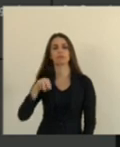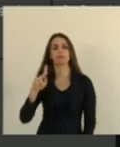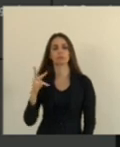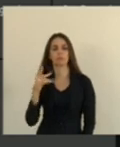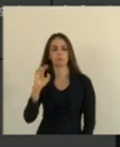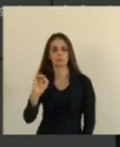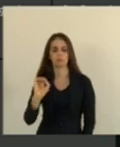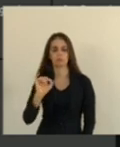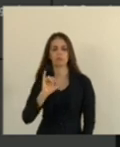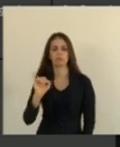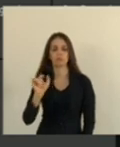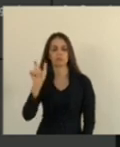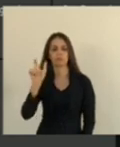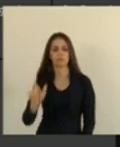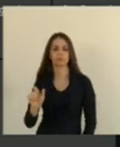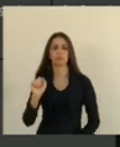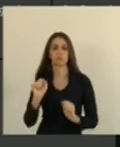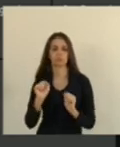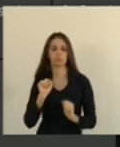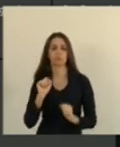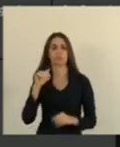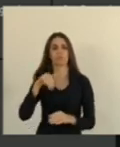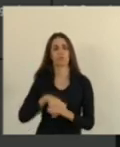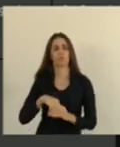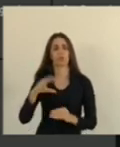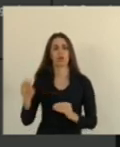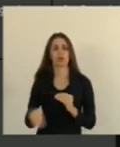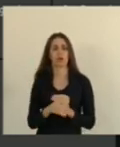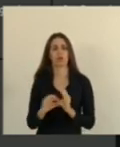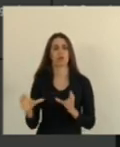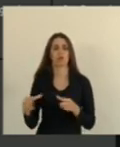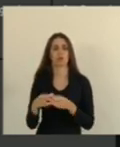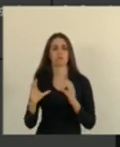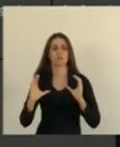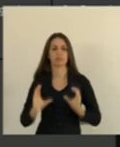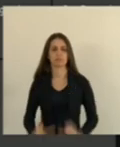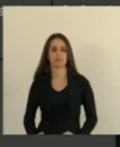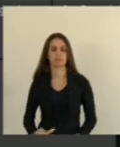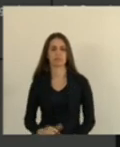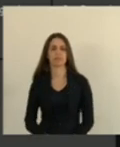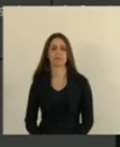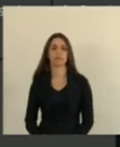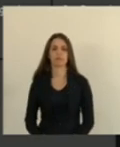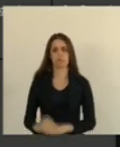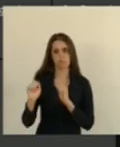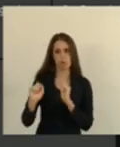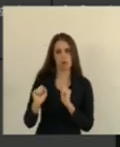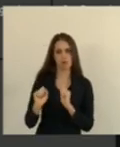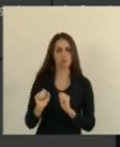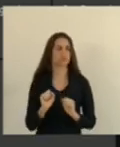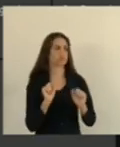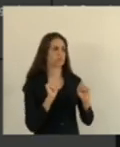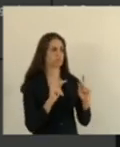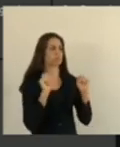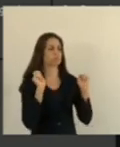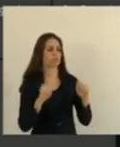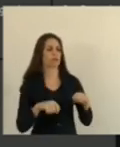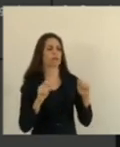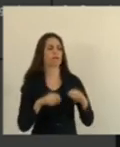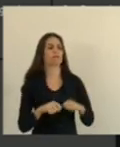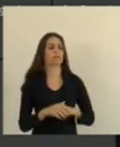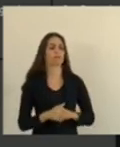Pudesse Também Somar o seu voto Na comissão De cidadania É possível Ok É possível